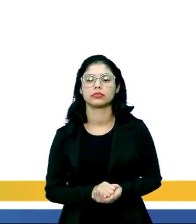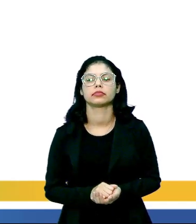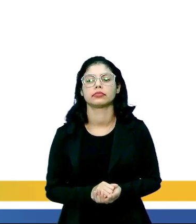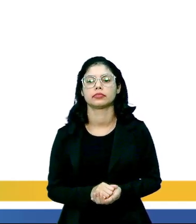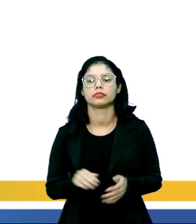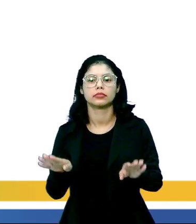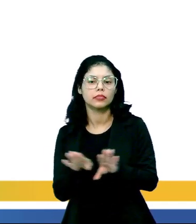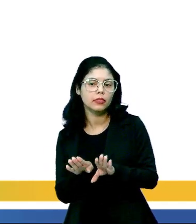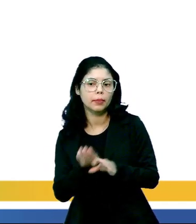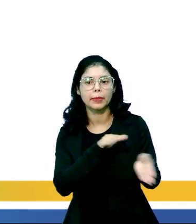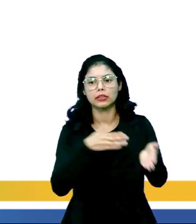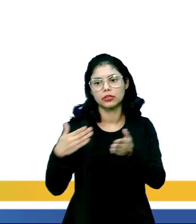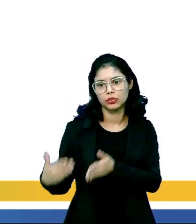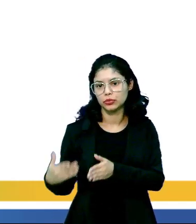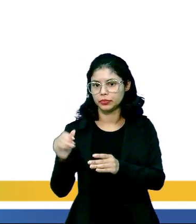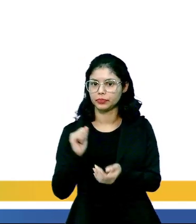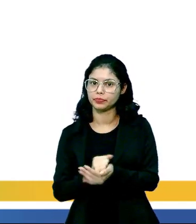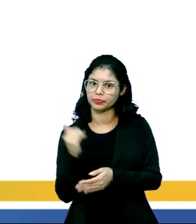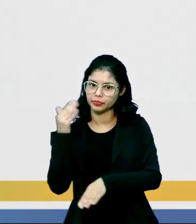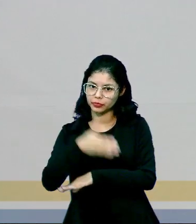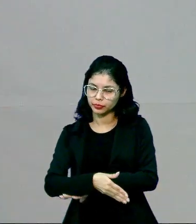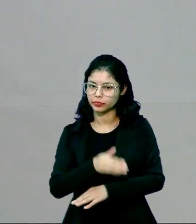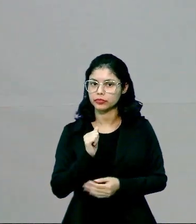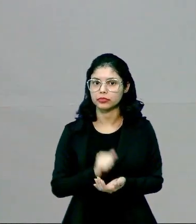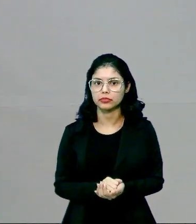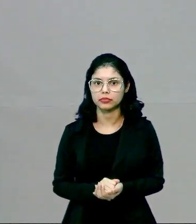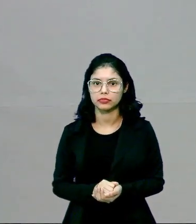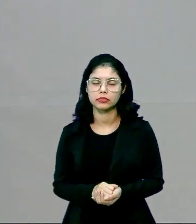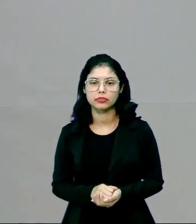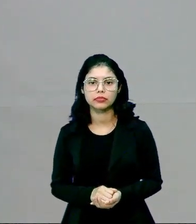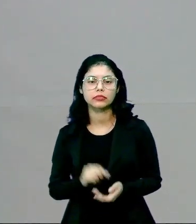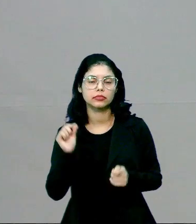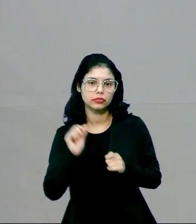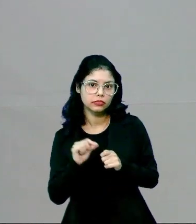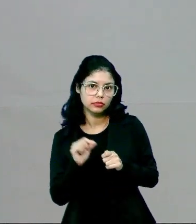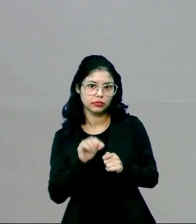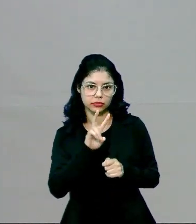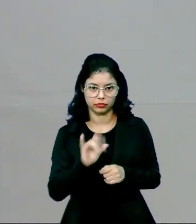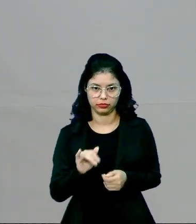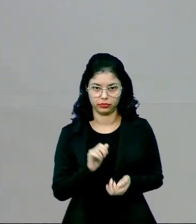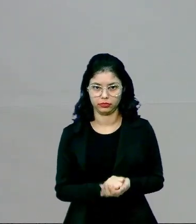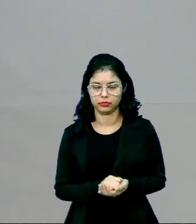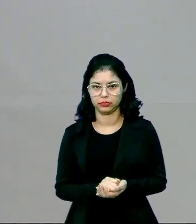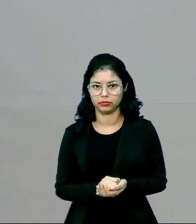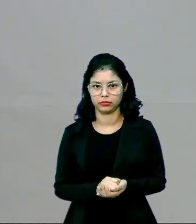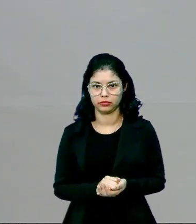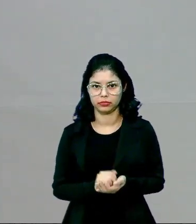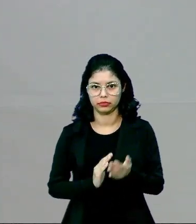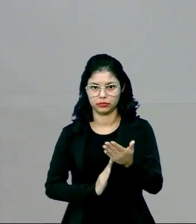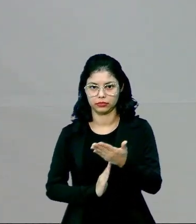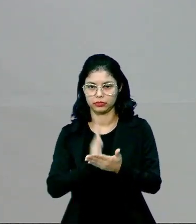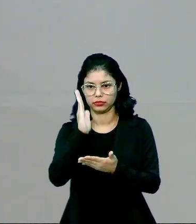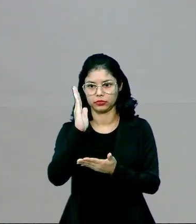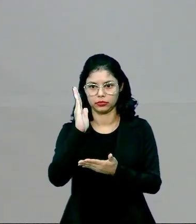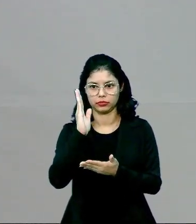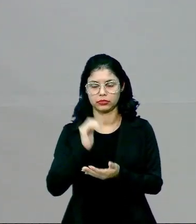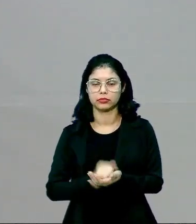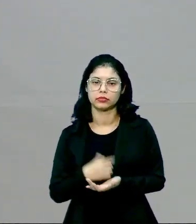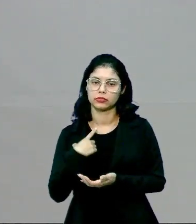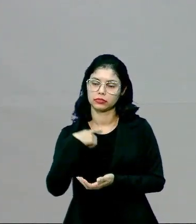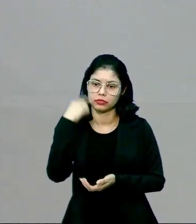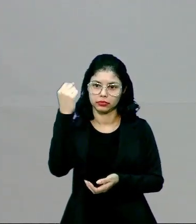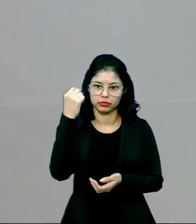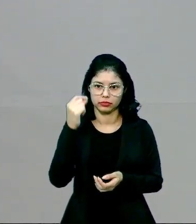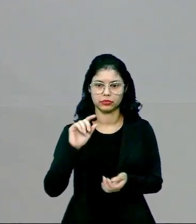Então, a partir do momento que entra no chilema, pessoal, ela vai para a parte de cima. Ela segue. O chilema